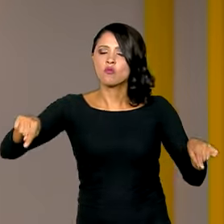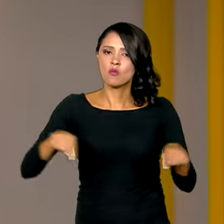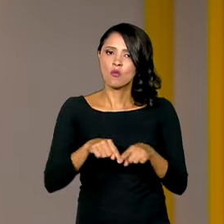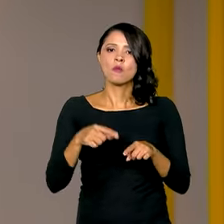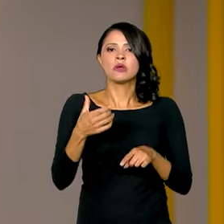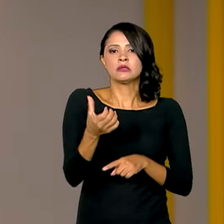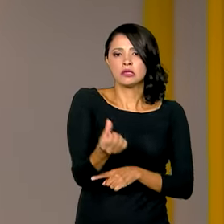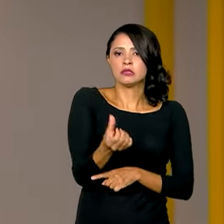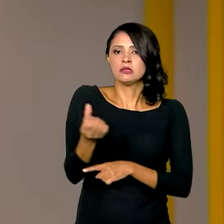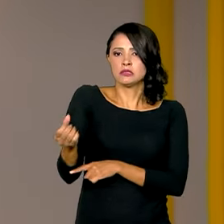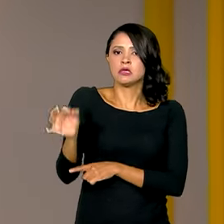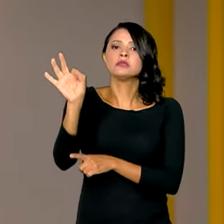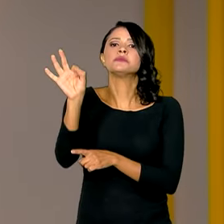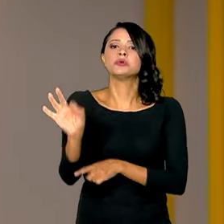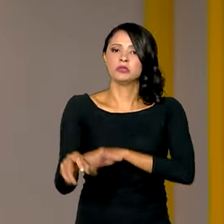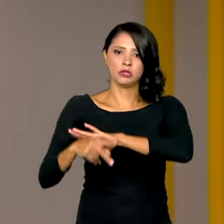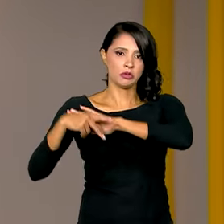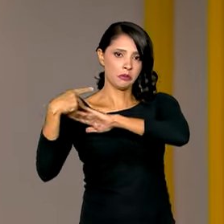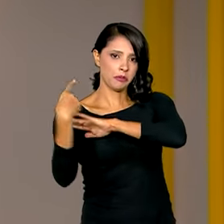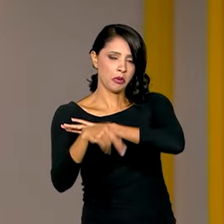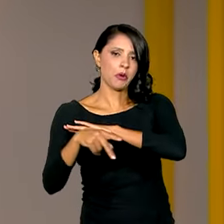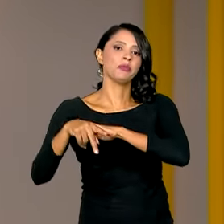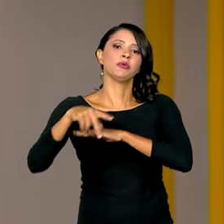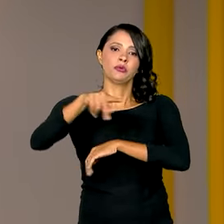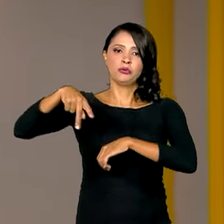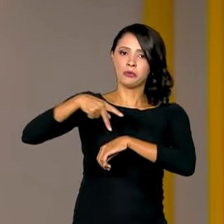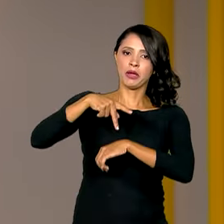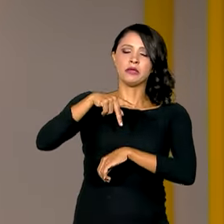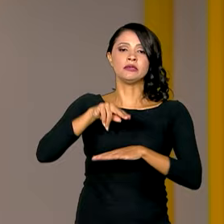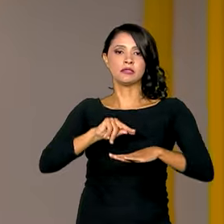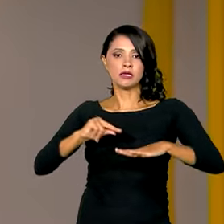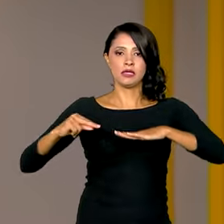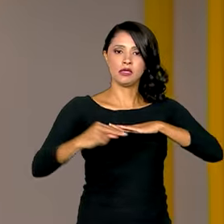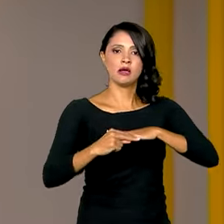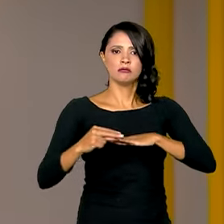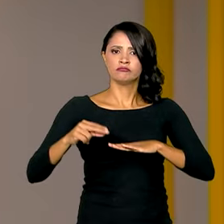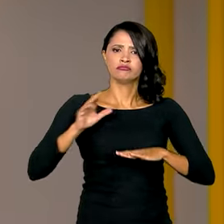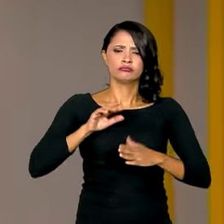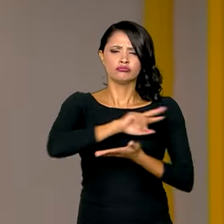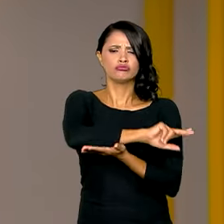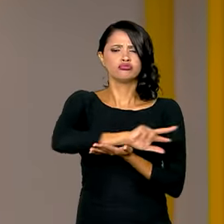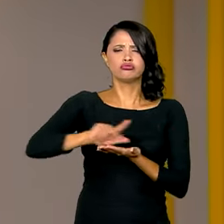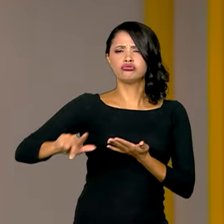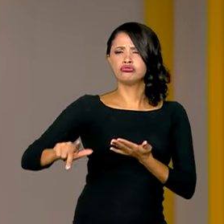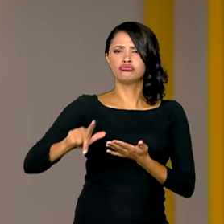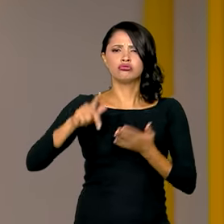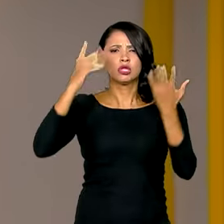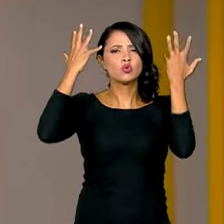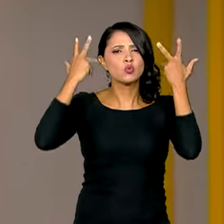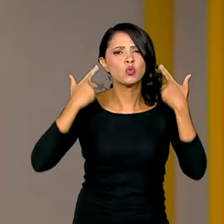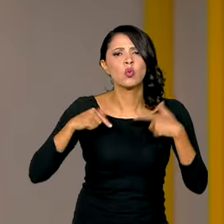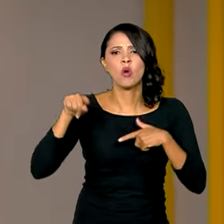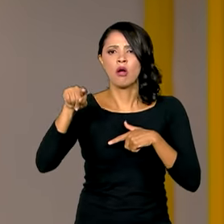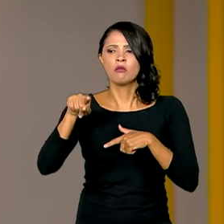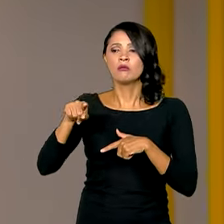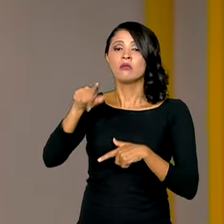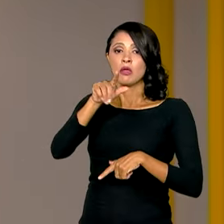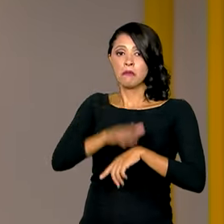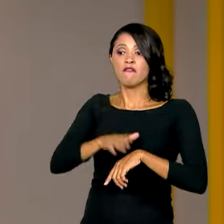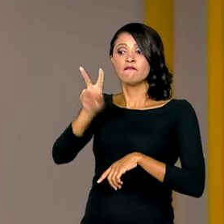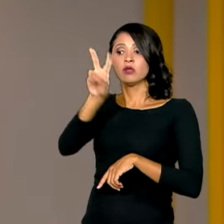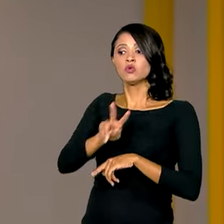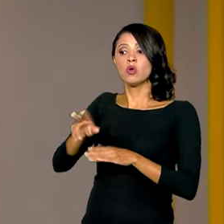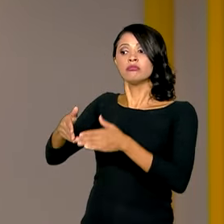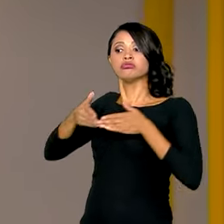66% do território da Guiana, é rica em recursos naturais e está sendo reivindicada pela